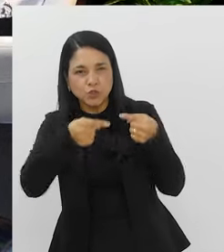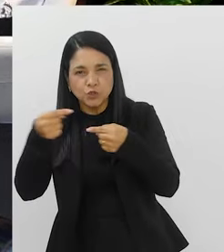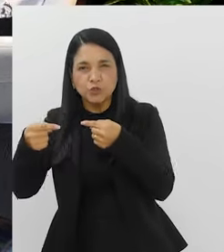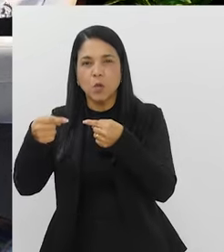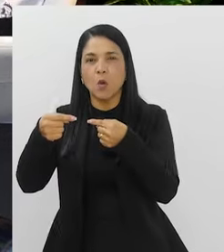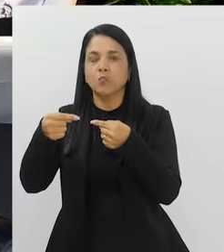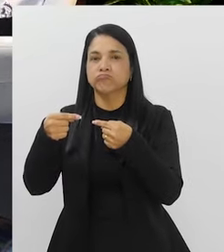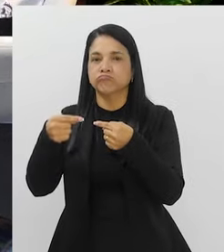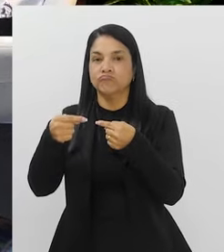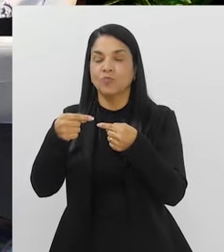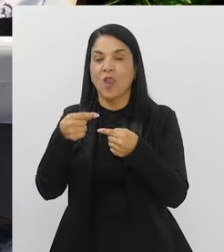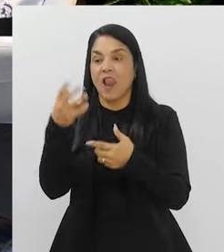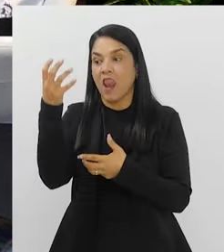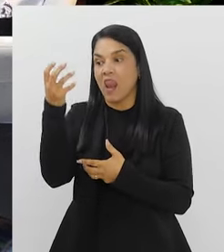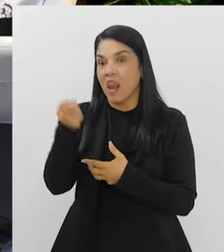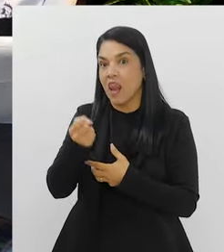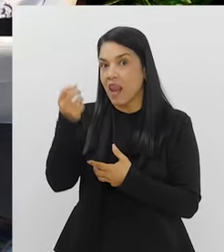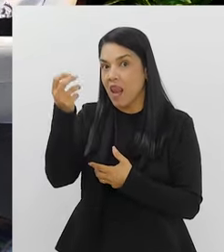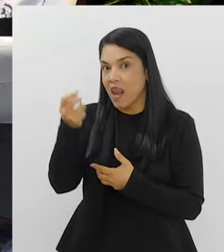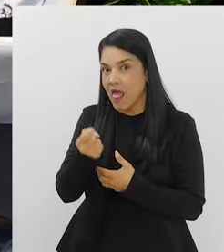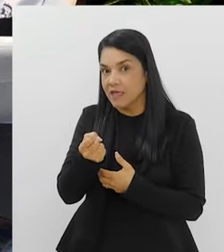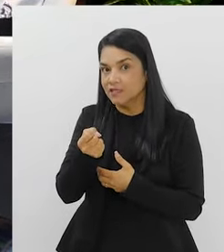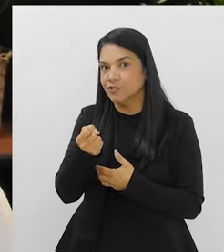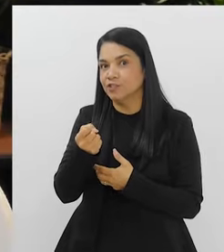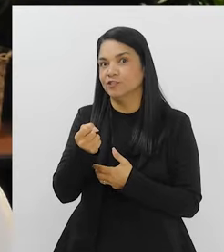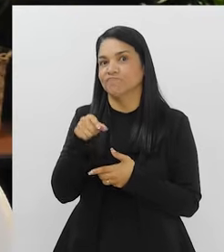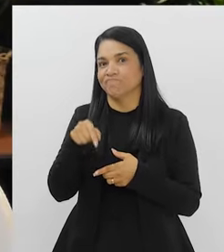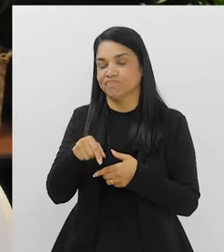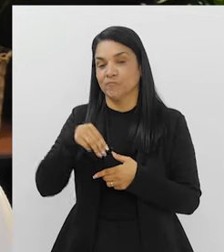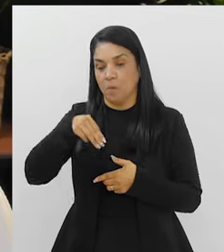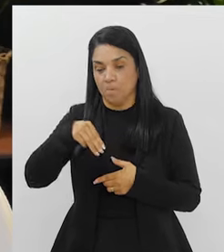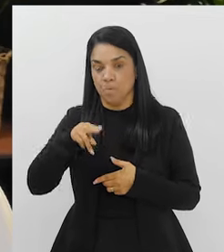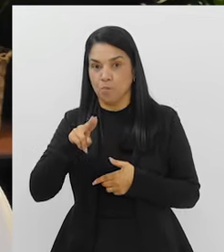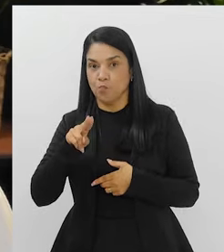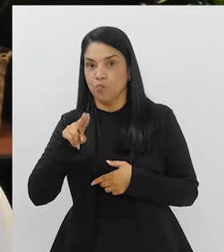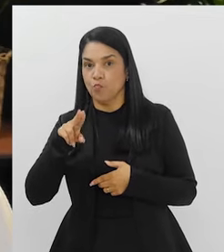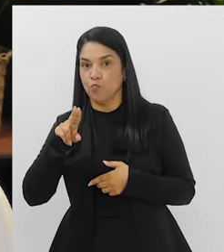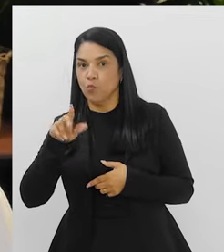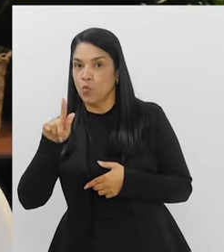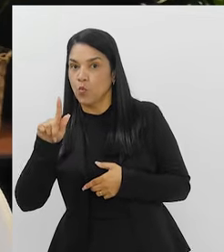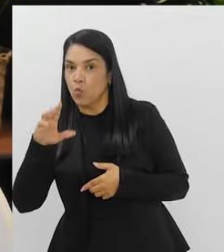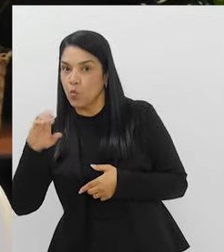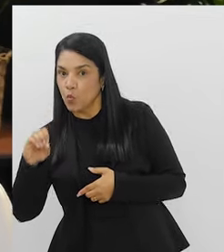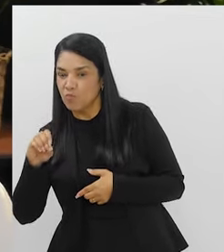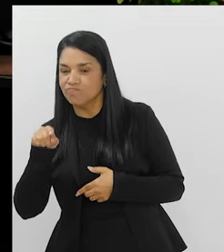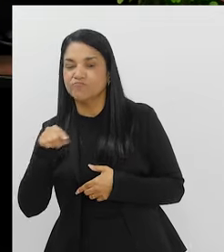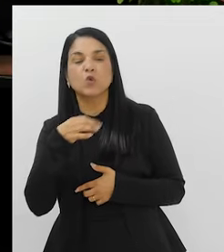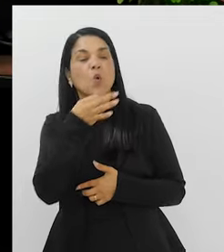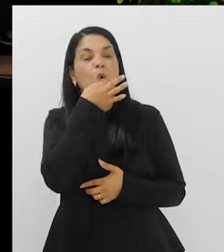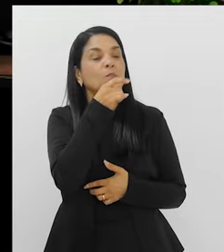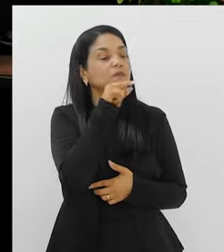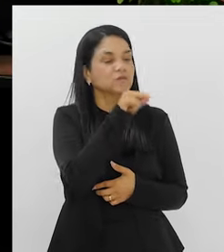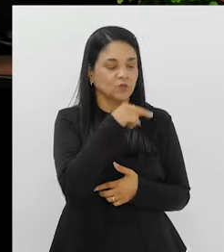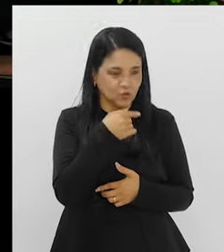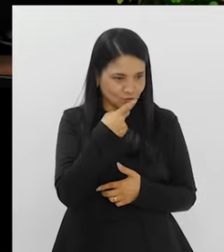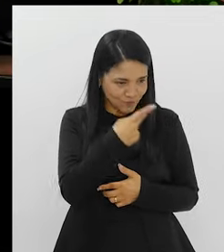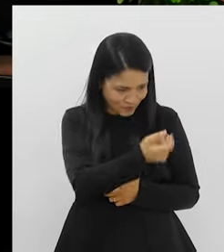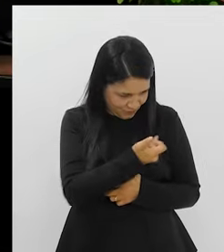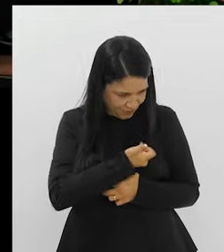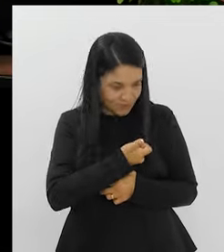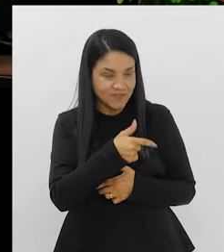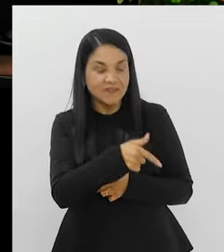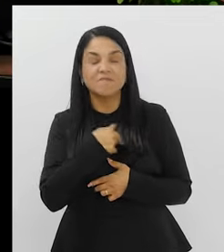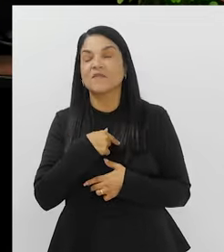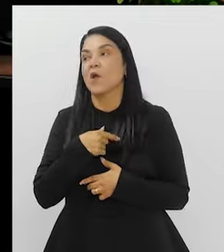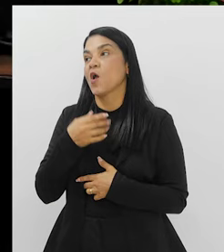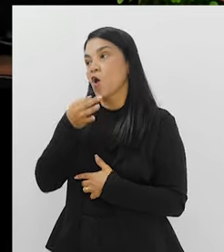grande sobre a questão do leite e o intestino, Formação de muco. Eu queria saber a sua opinião sobre isso. Essa é